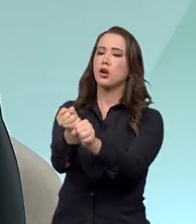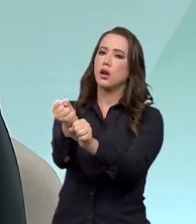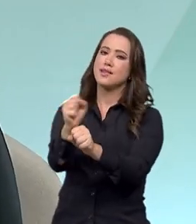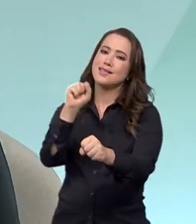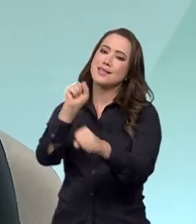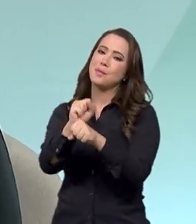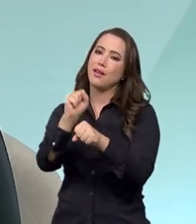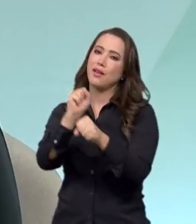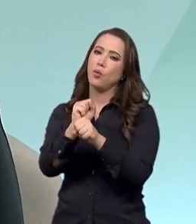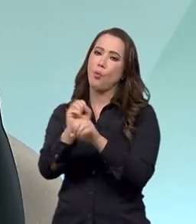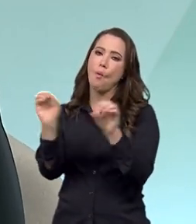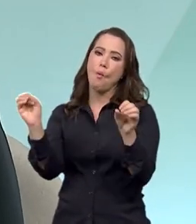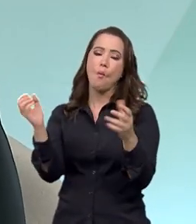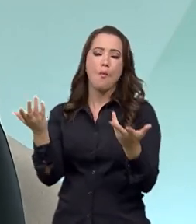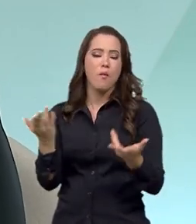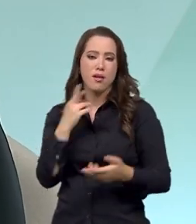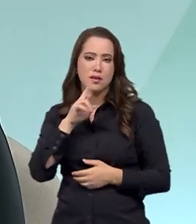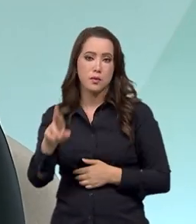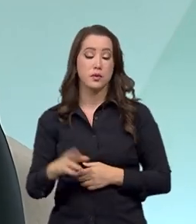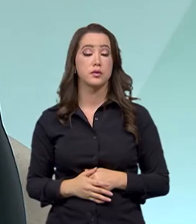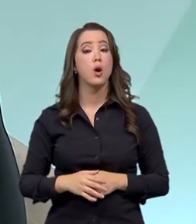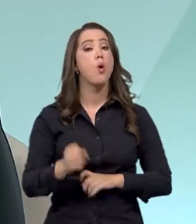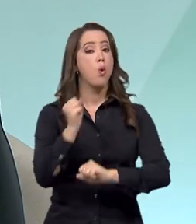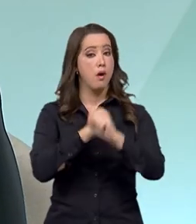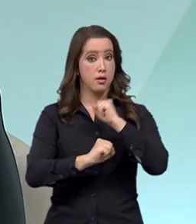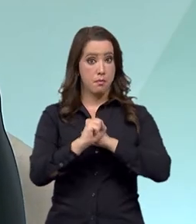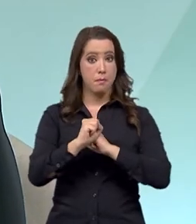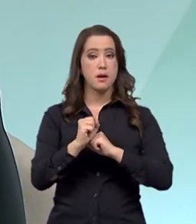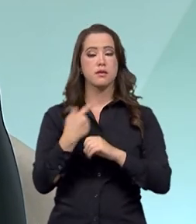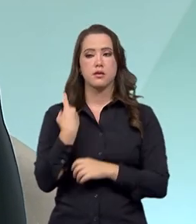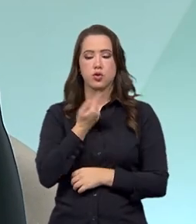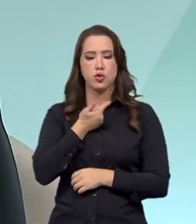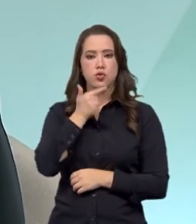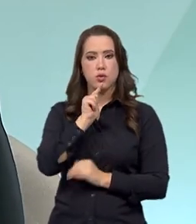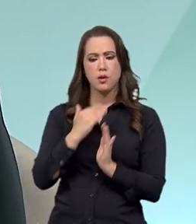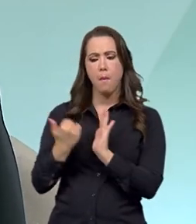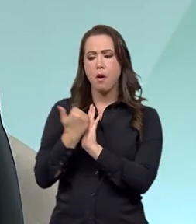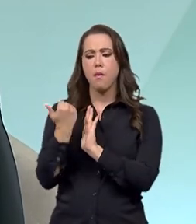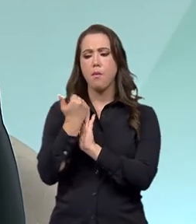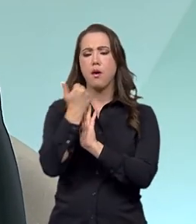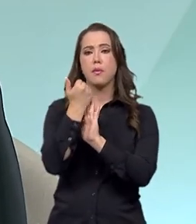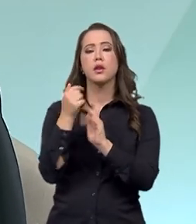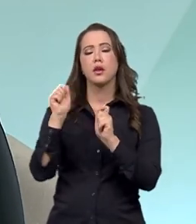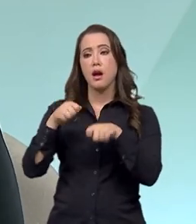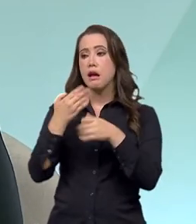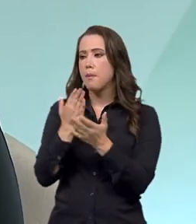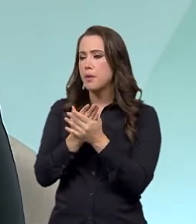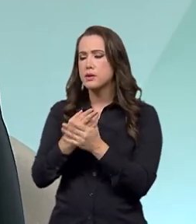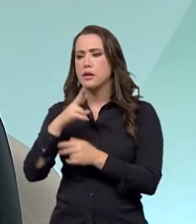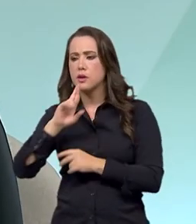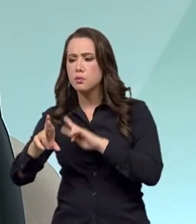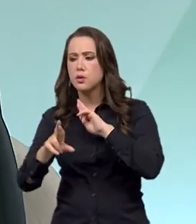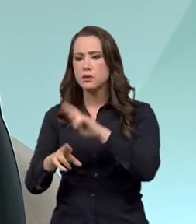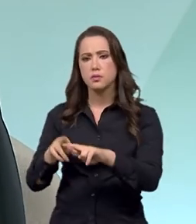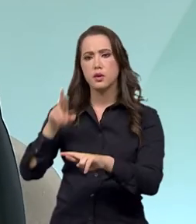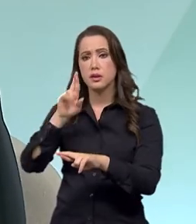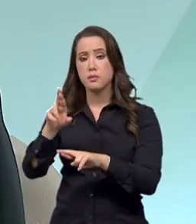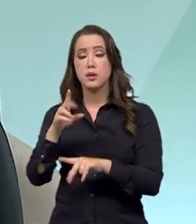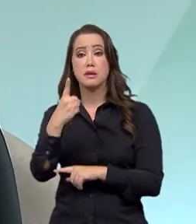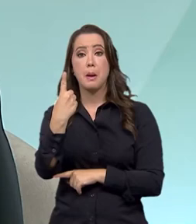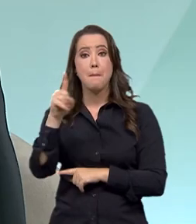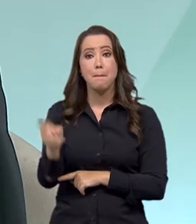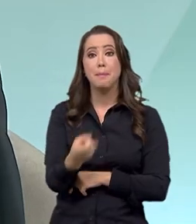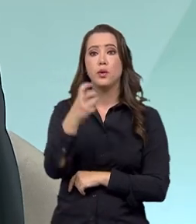ano passado, conseguimos aumentar em 1.200% a produtividade desse setor. Então, emitimos